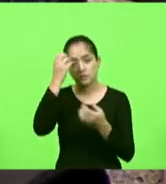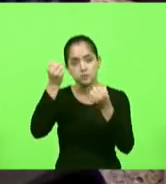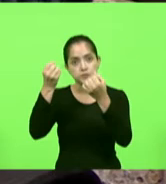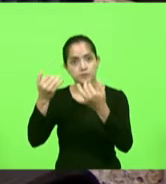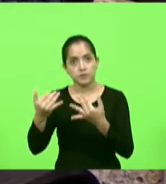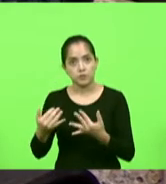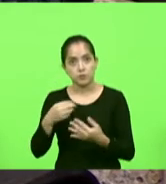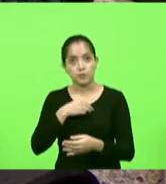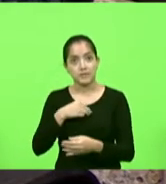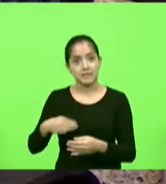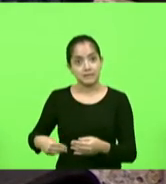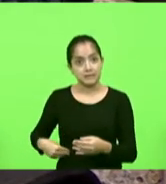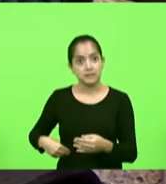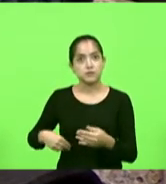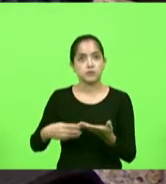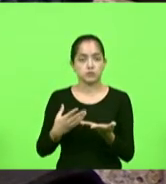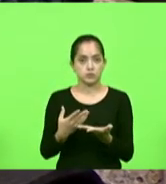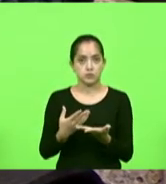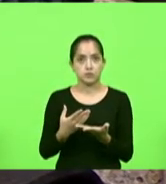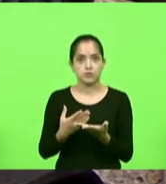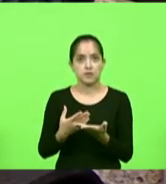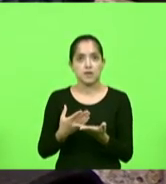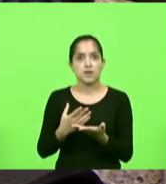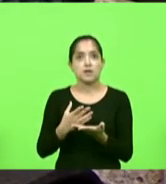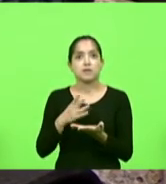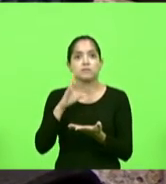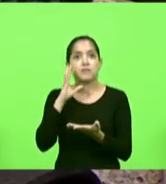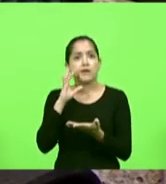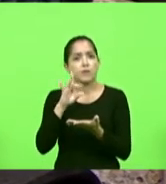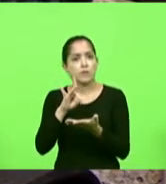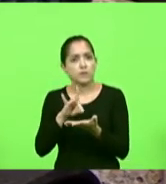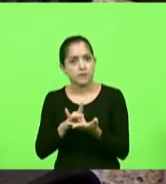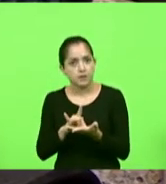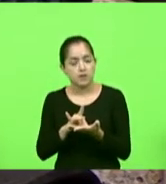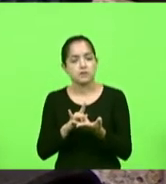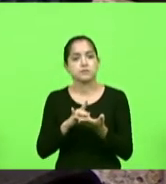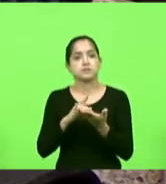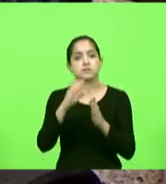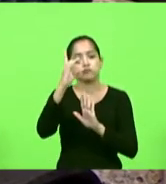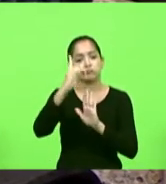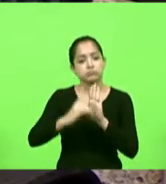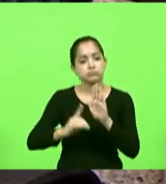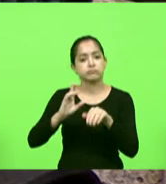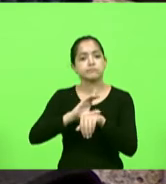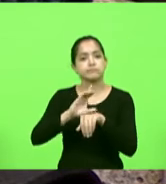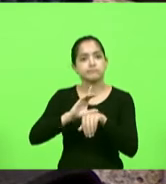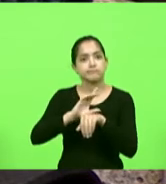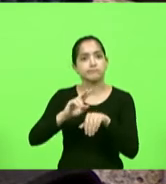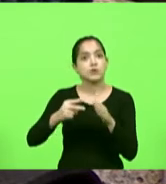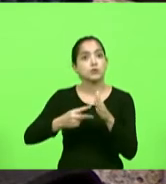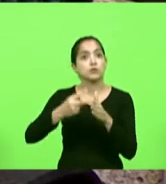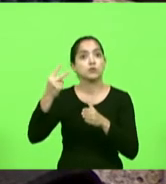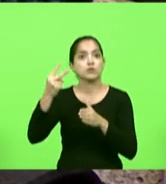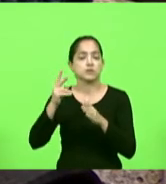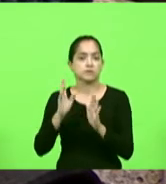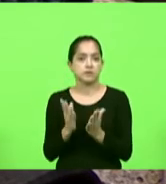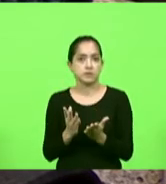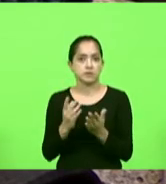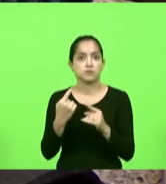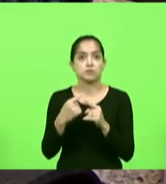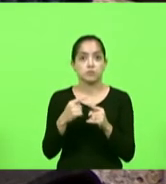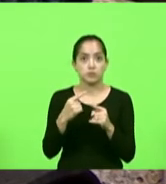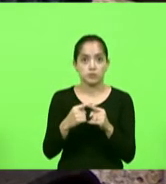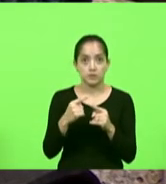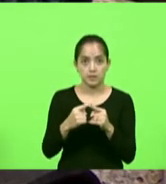ministro está reconhecendo o direito constitucional eu diria constitucional duas vezes porque além de ser uma